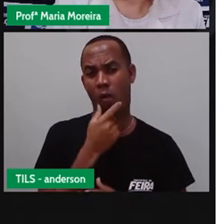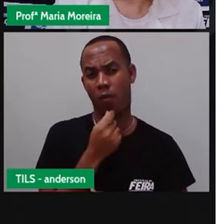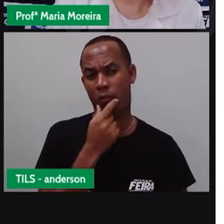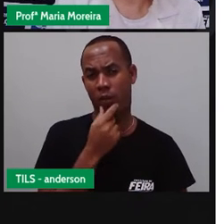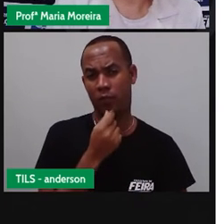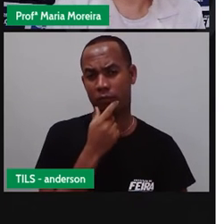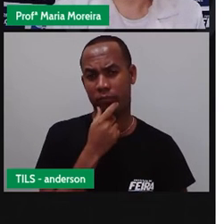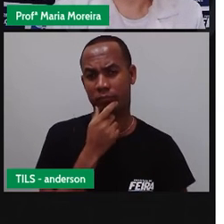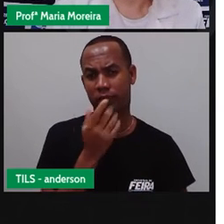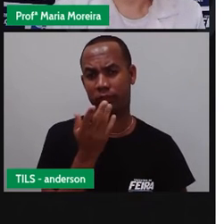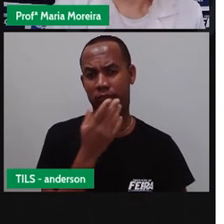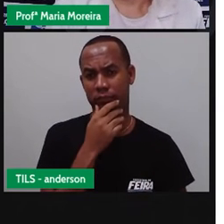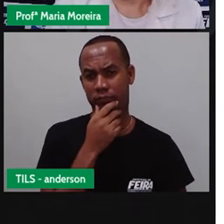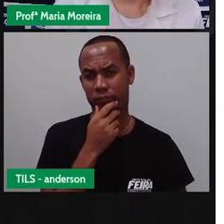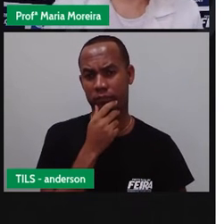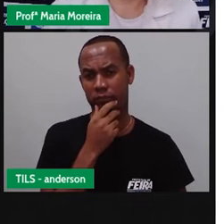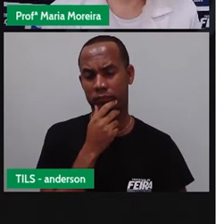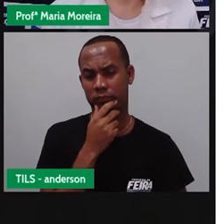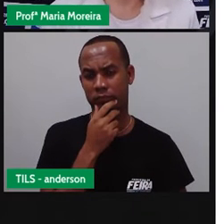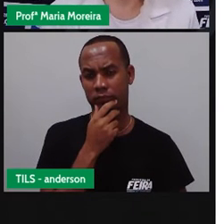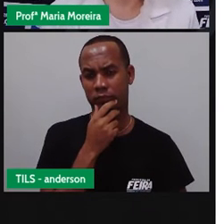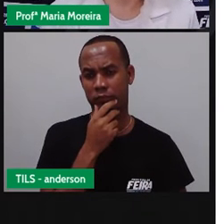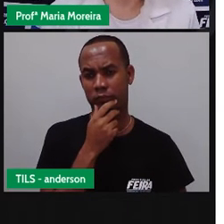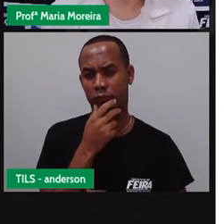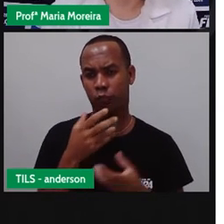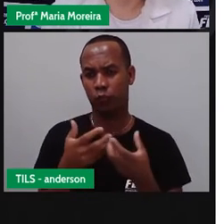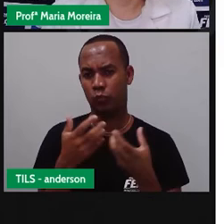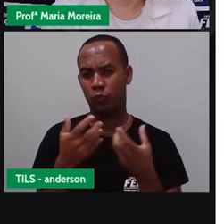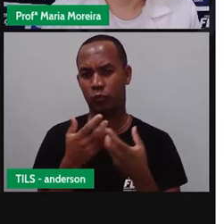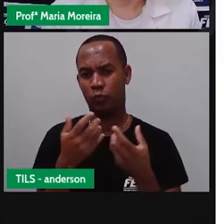Homem. Hortelã.